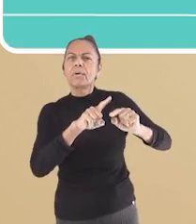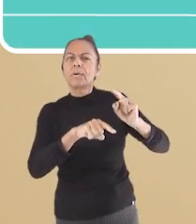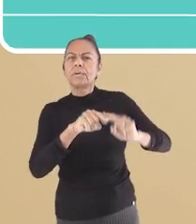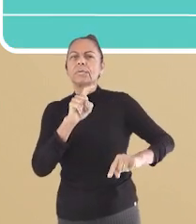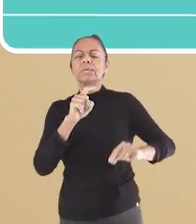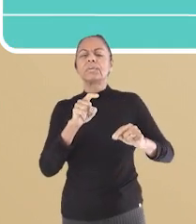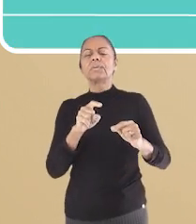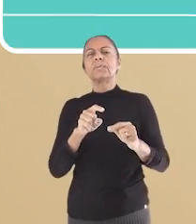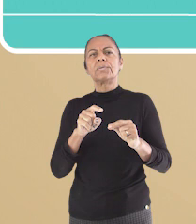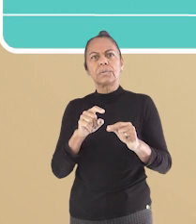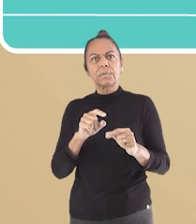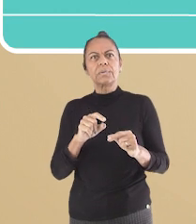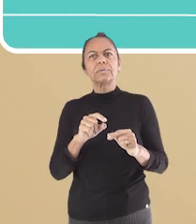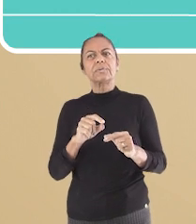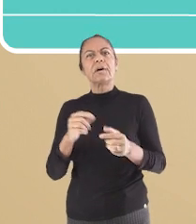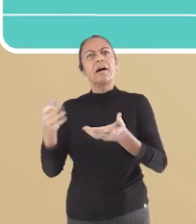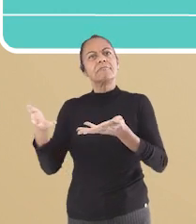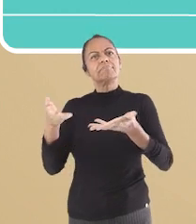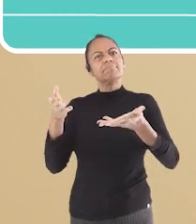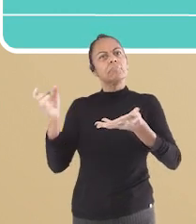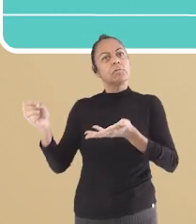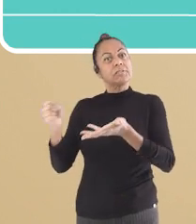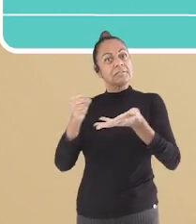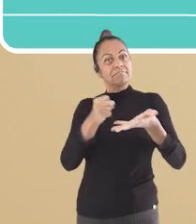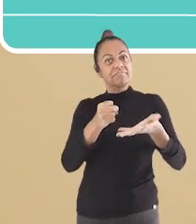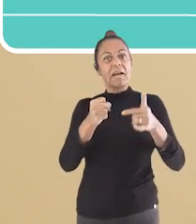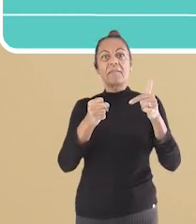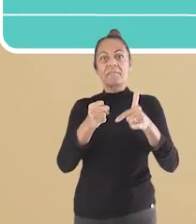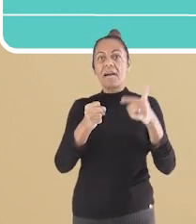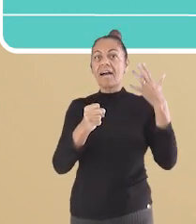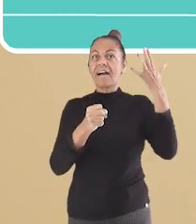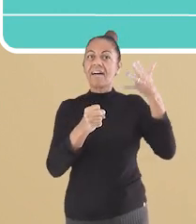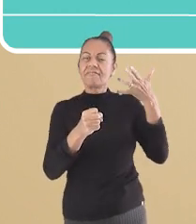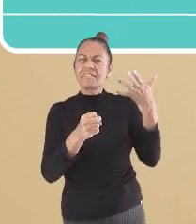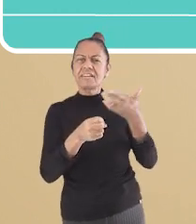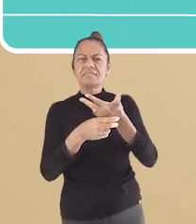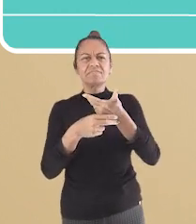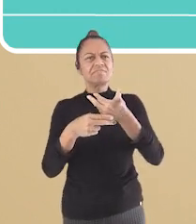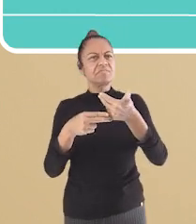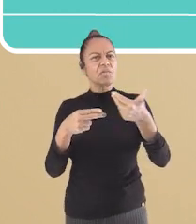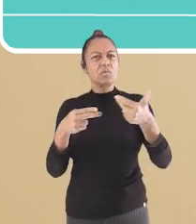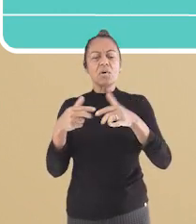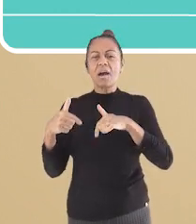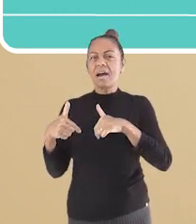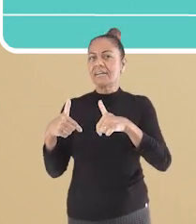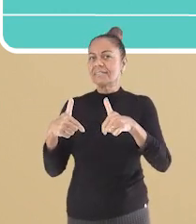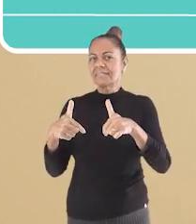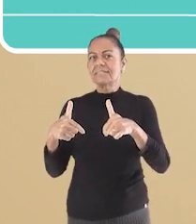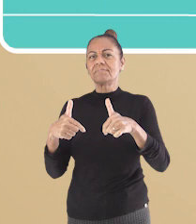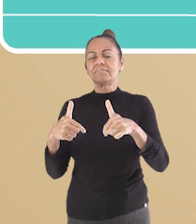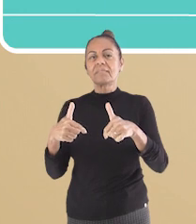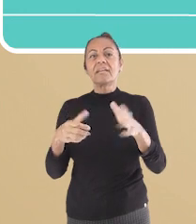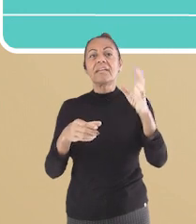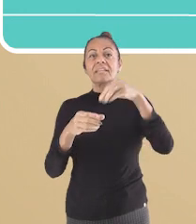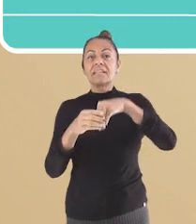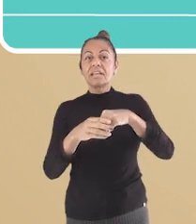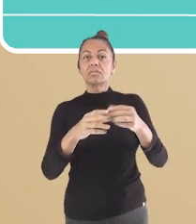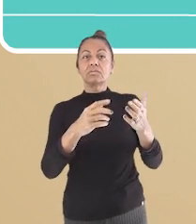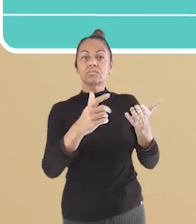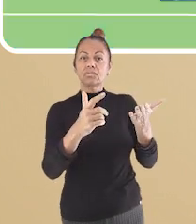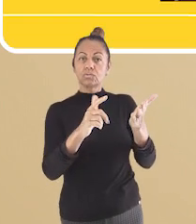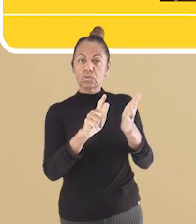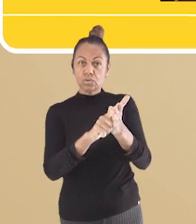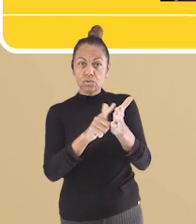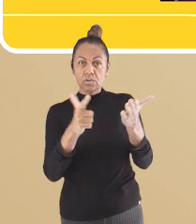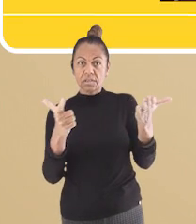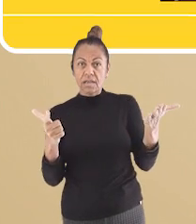convencer a comprar um produto, contratar um serviço, ir a um evento ou praticar uma ação.